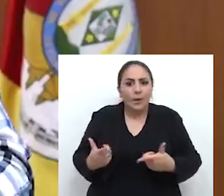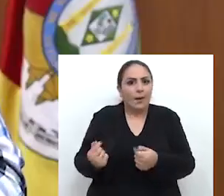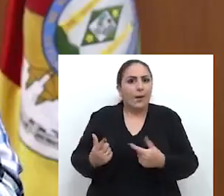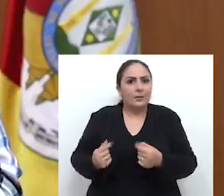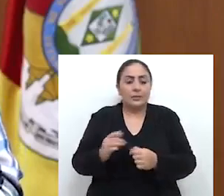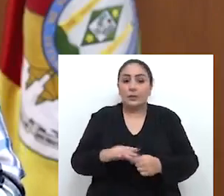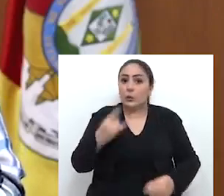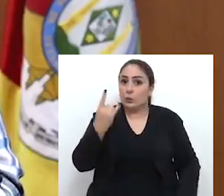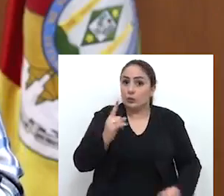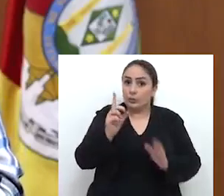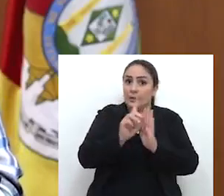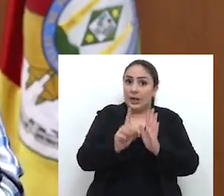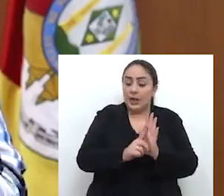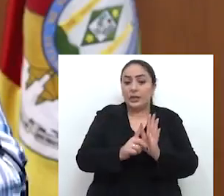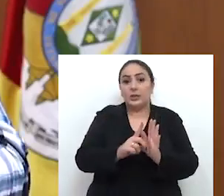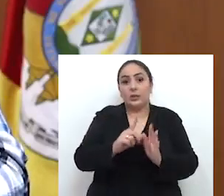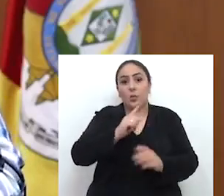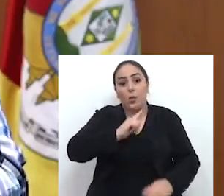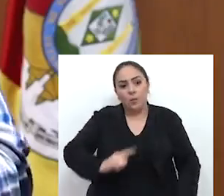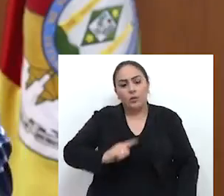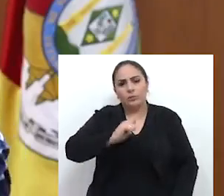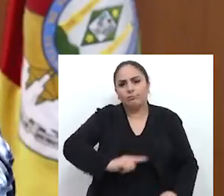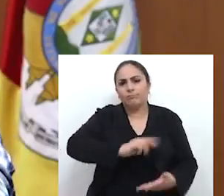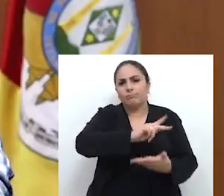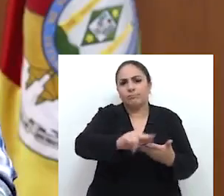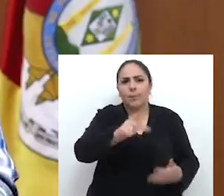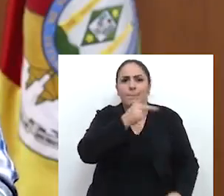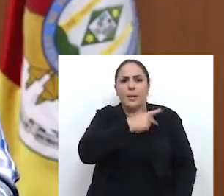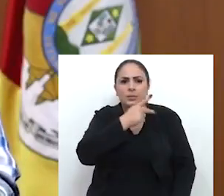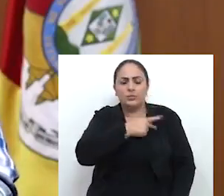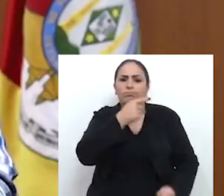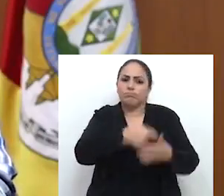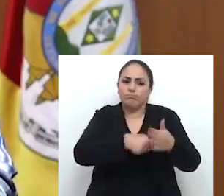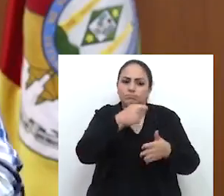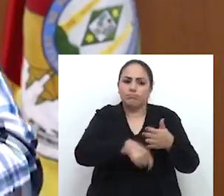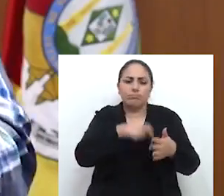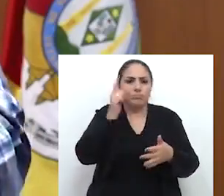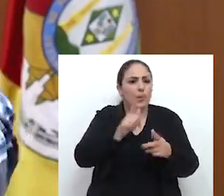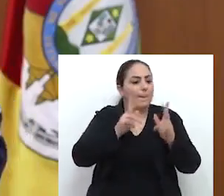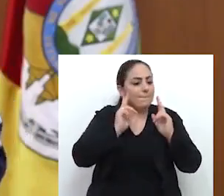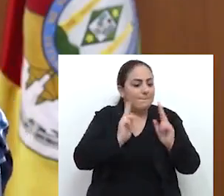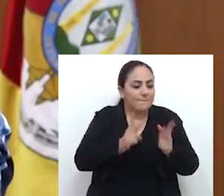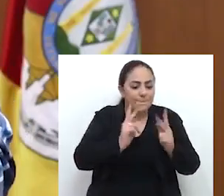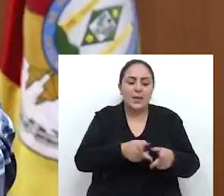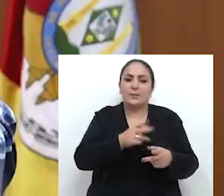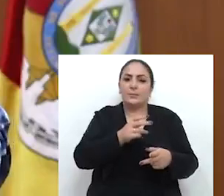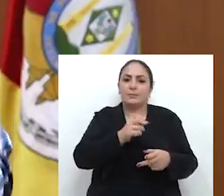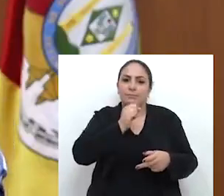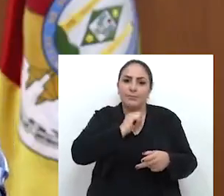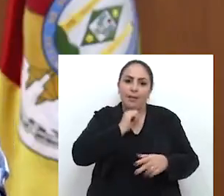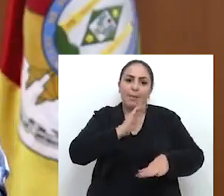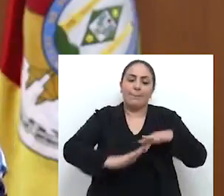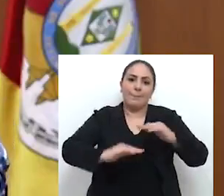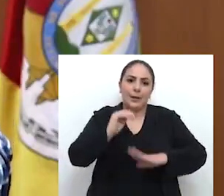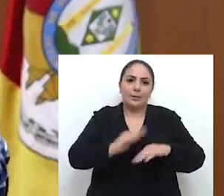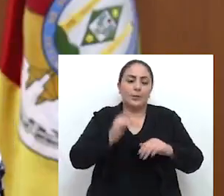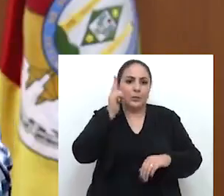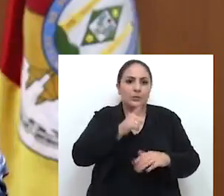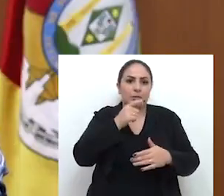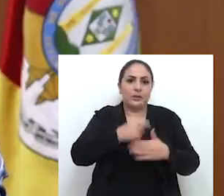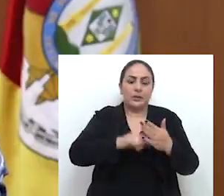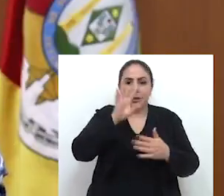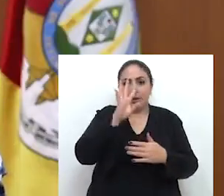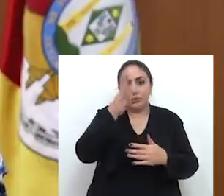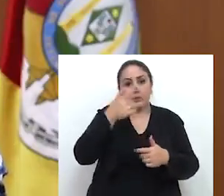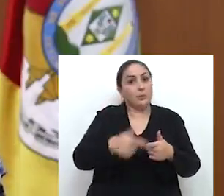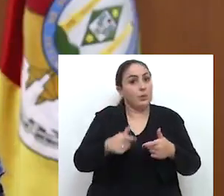Ao longo das últimas décadas, governos sucessivos de variados partidos tentaram as mesmas velhas práticas para tentar